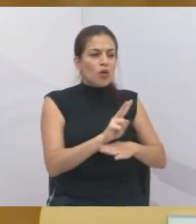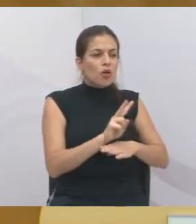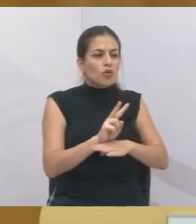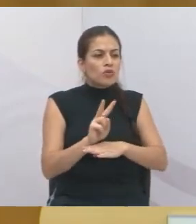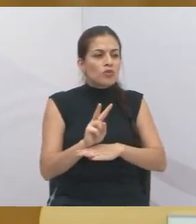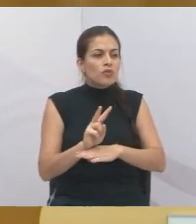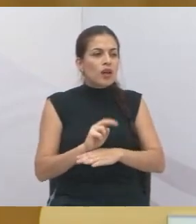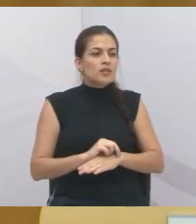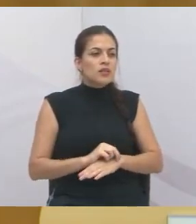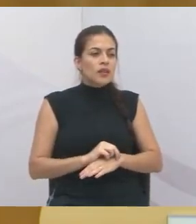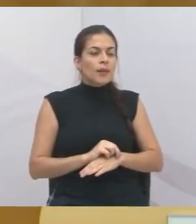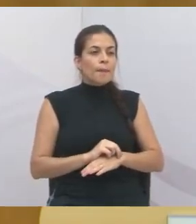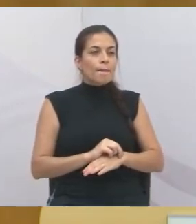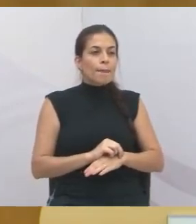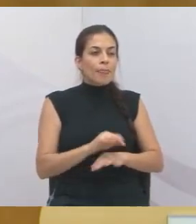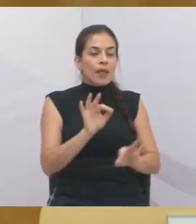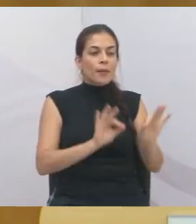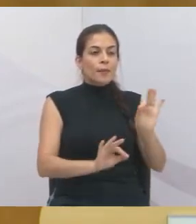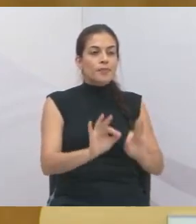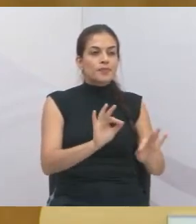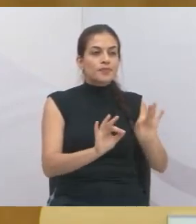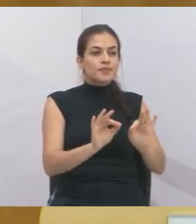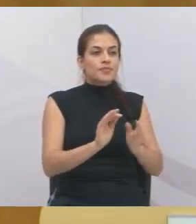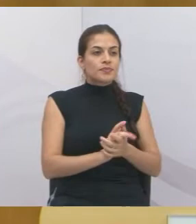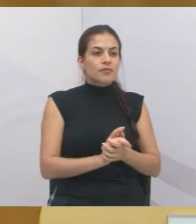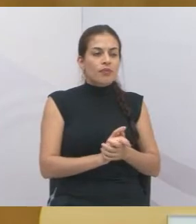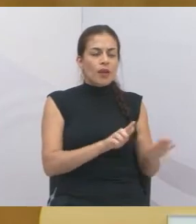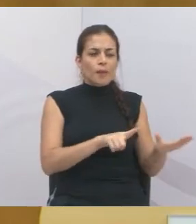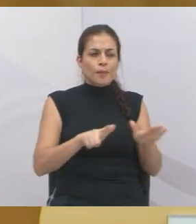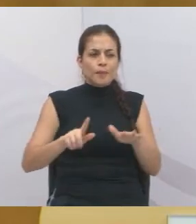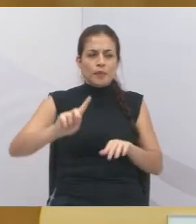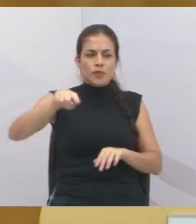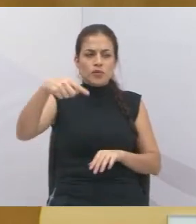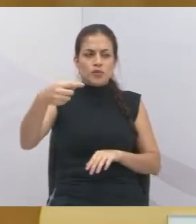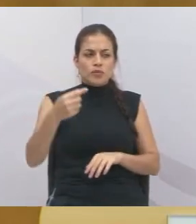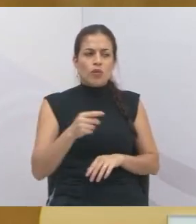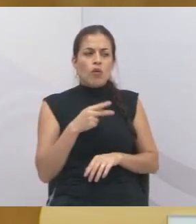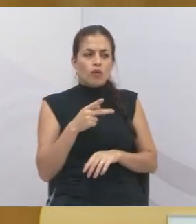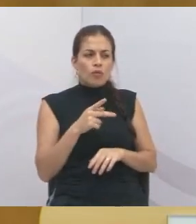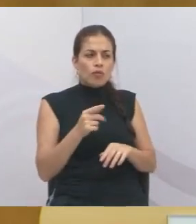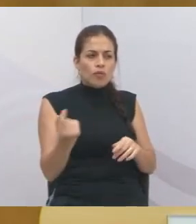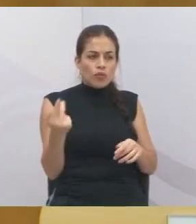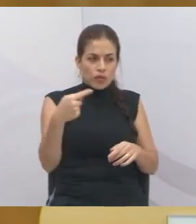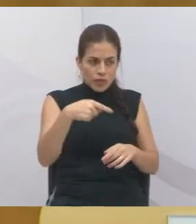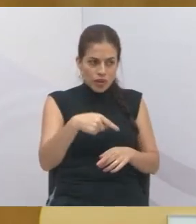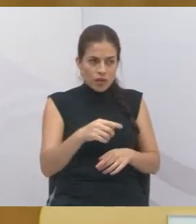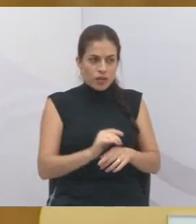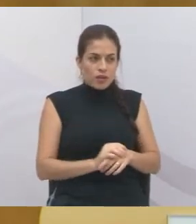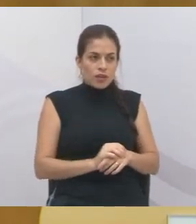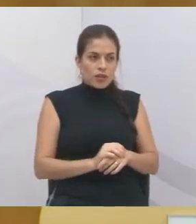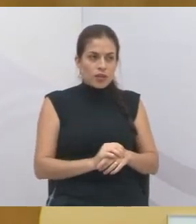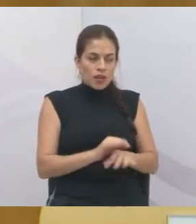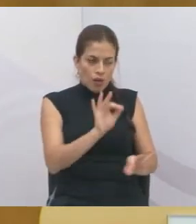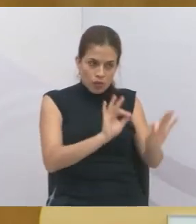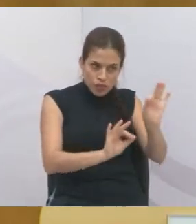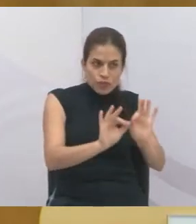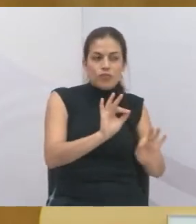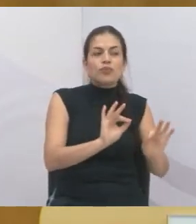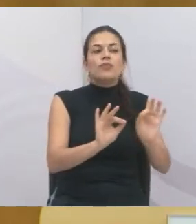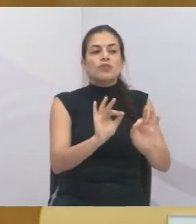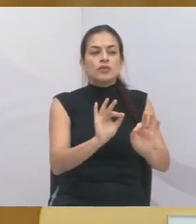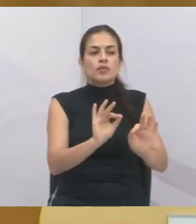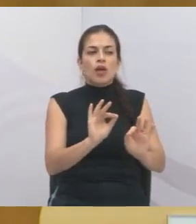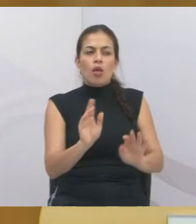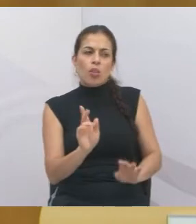na próxima semana já vou dizer se a prefeitura fez ou não o reparo tão necessário para a população